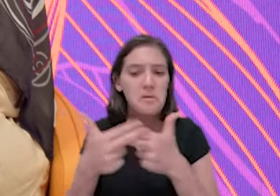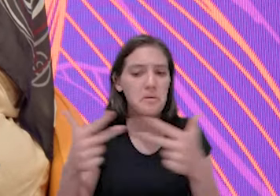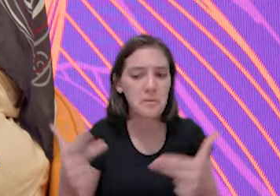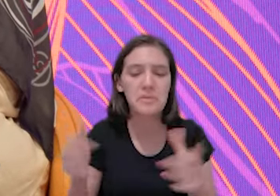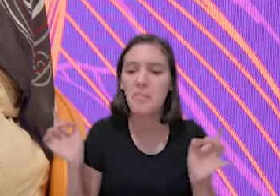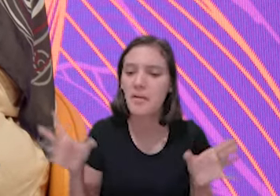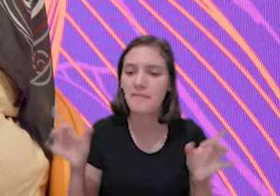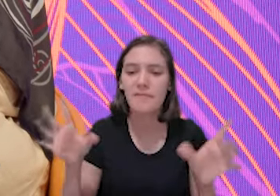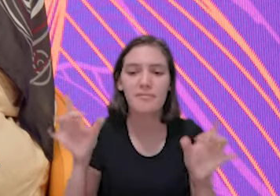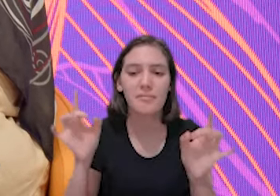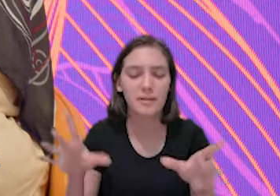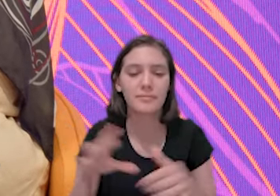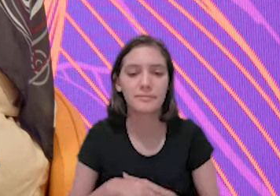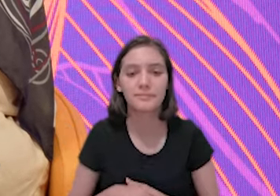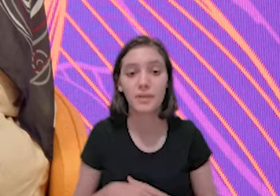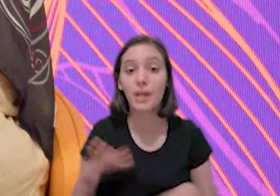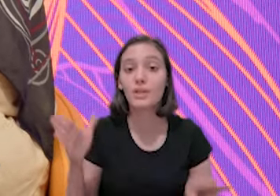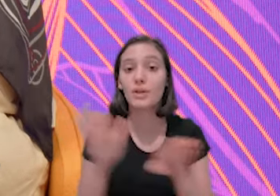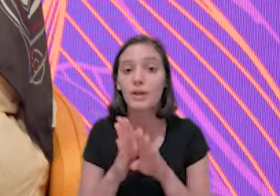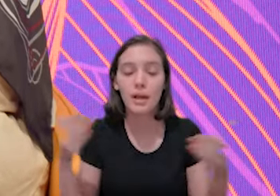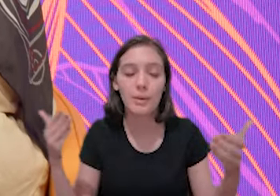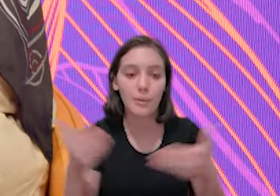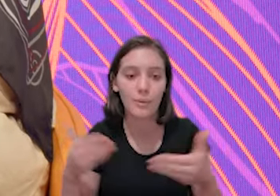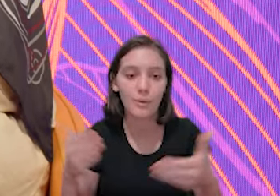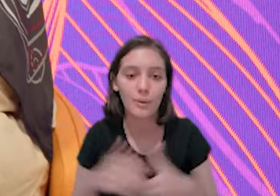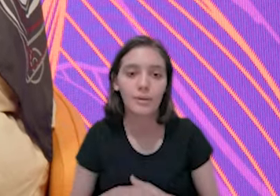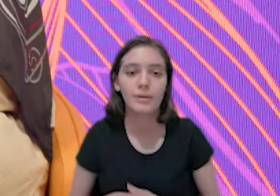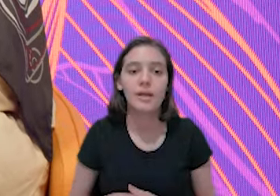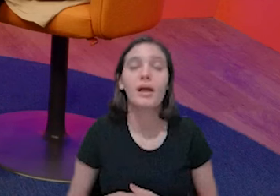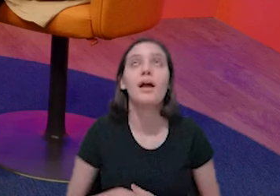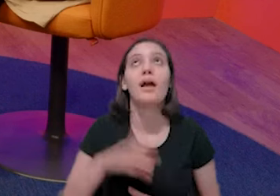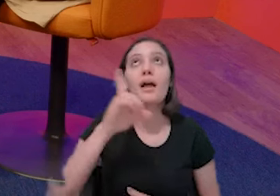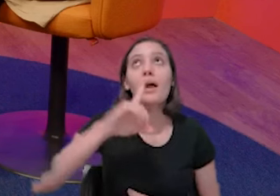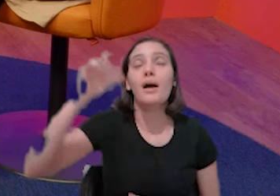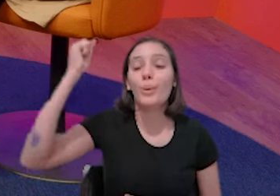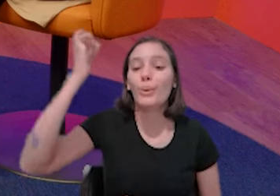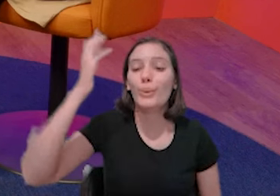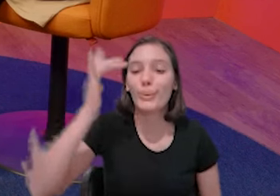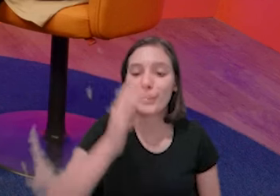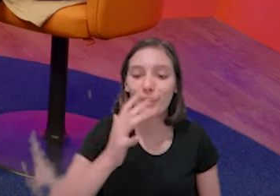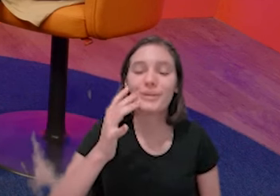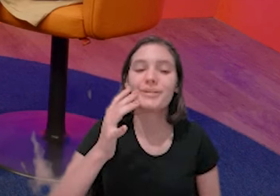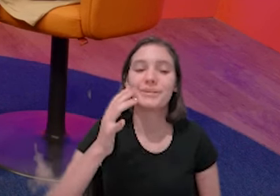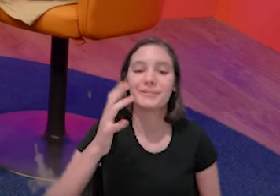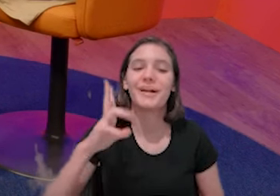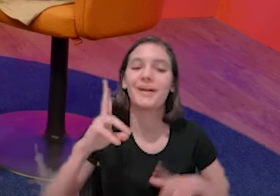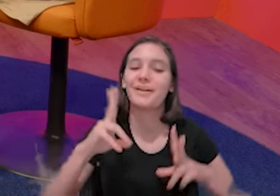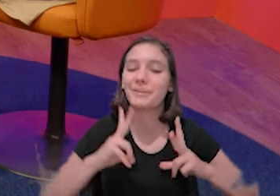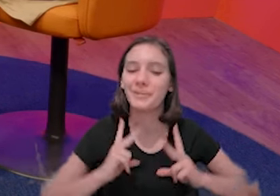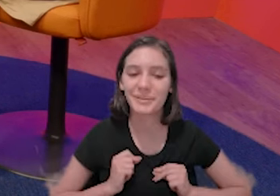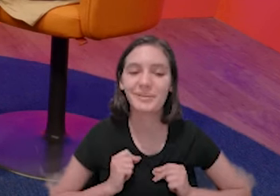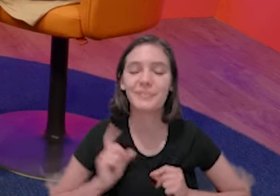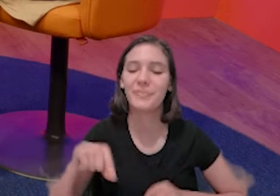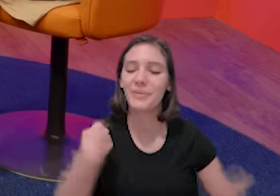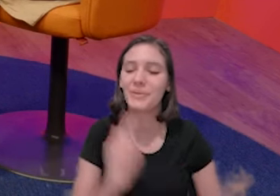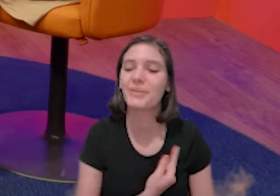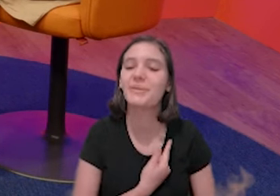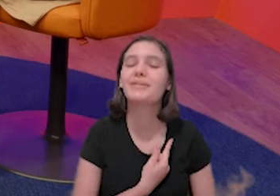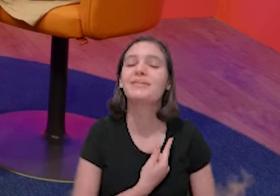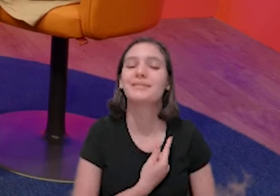qualquer coisa para vender. E até chegar agora. Agora, graças a Deus, agora,